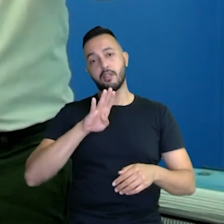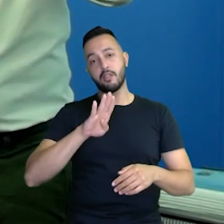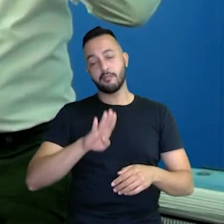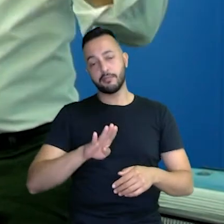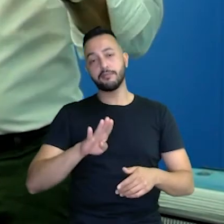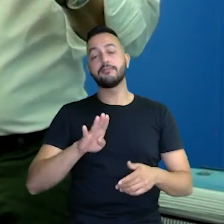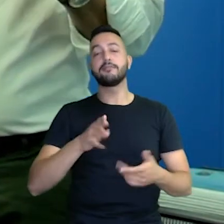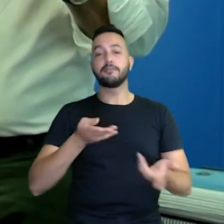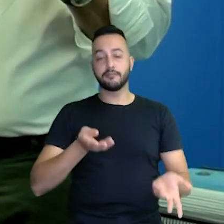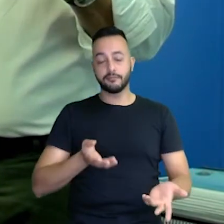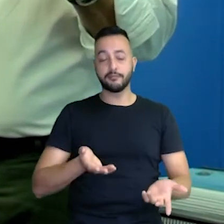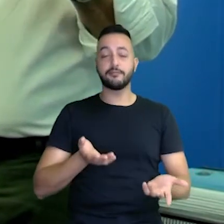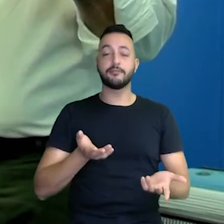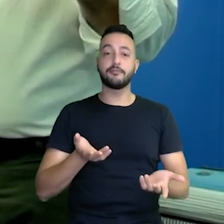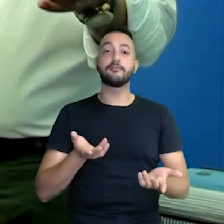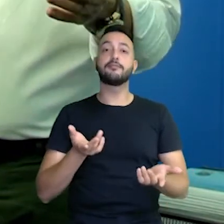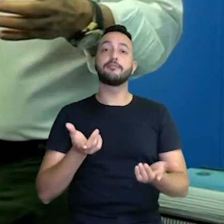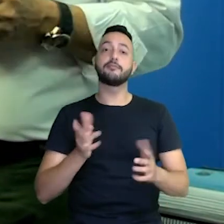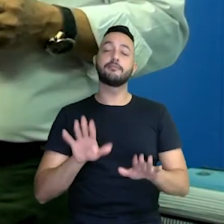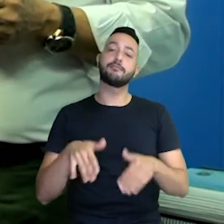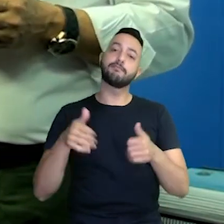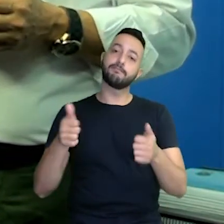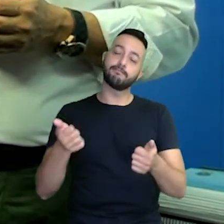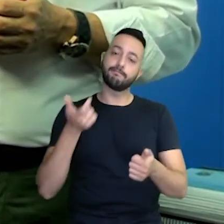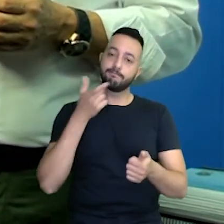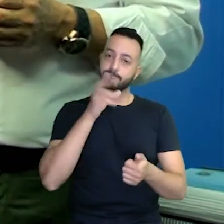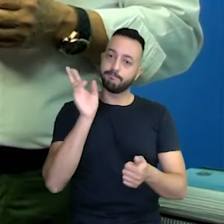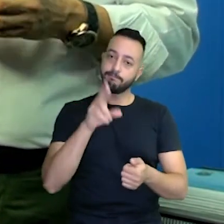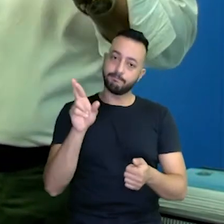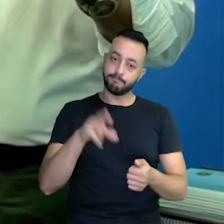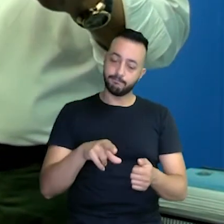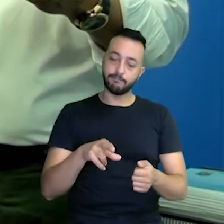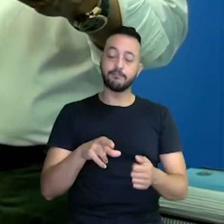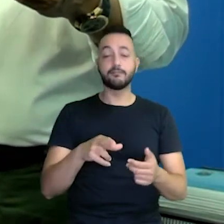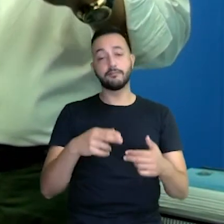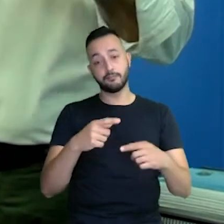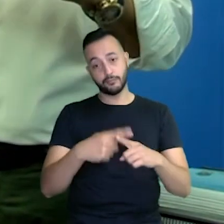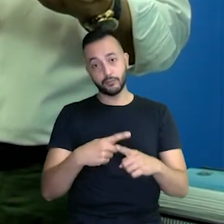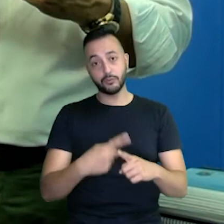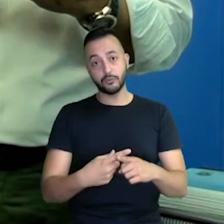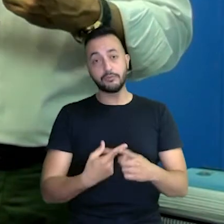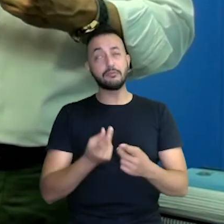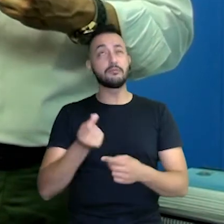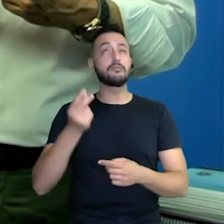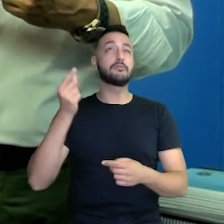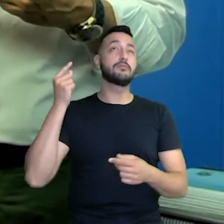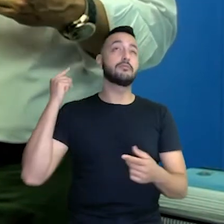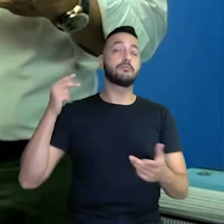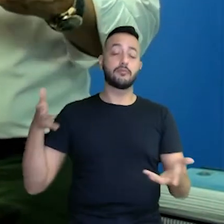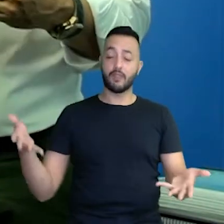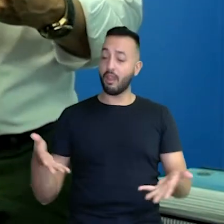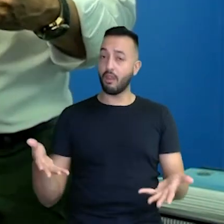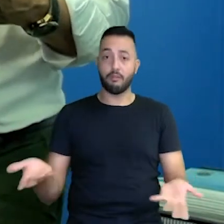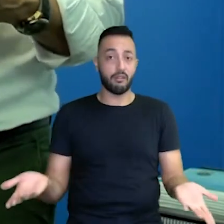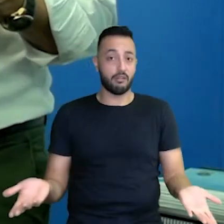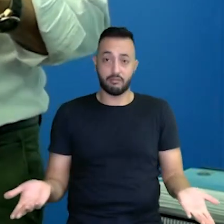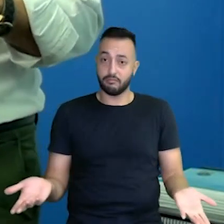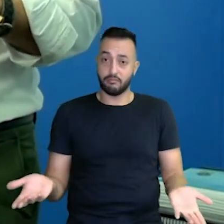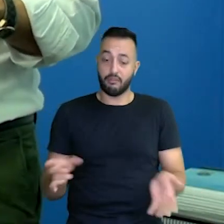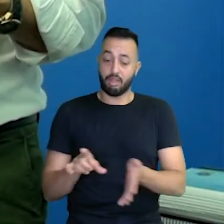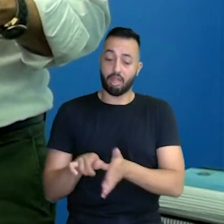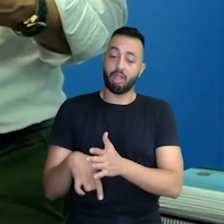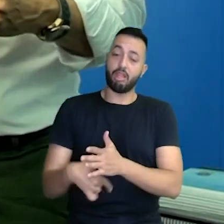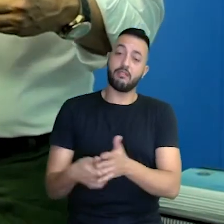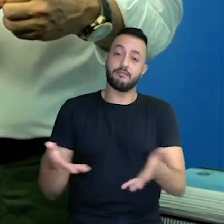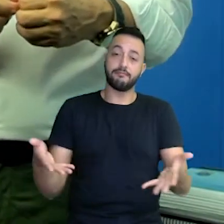Osaeb, para termos melhores resultados. Porque na forma jurássica que temos, hoje a Secretaria